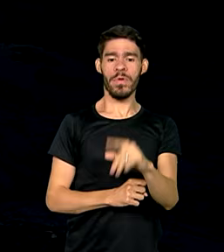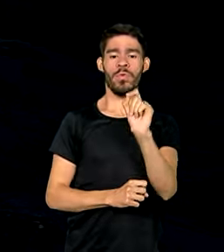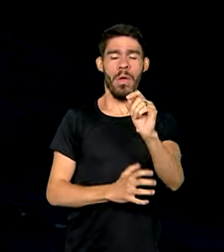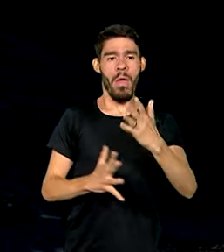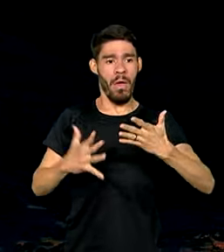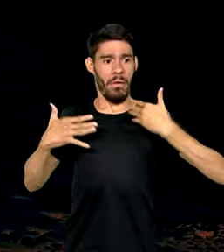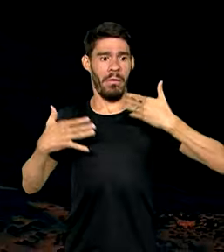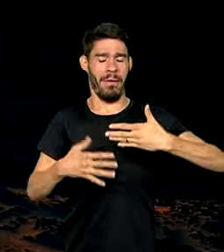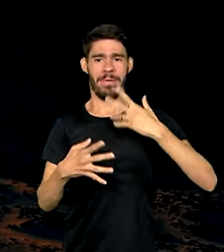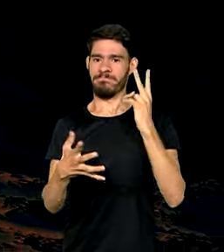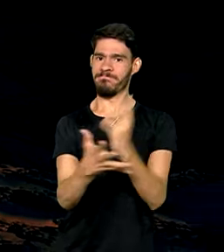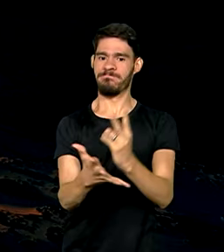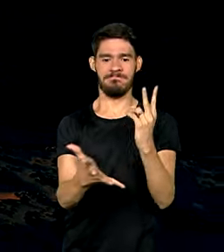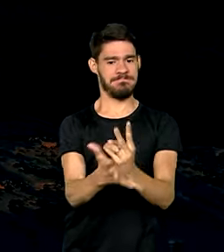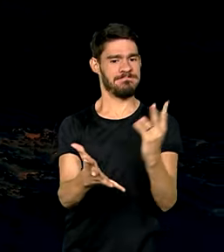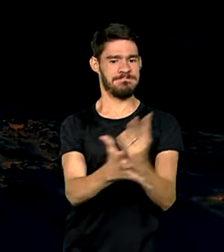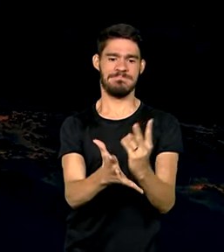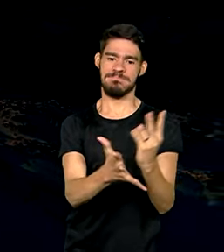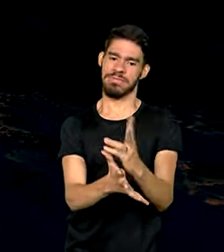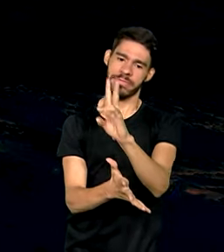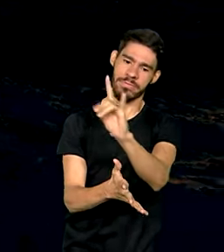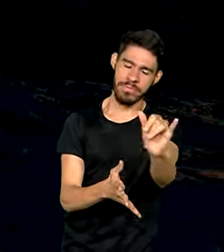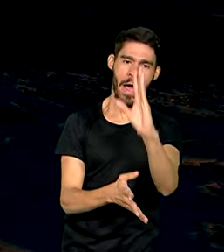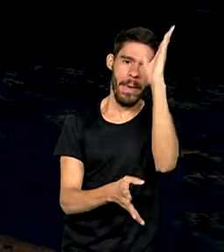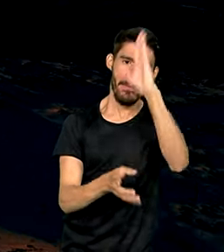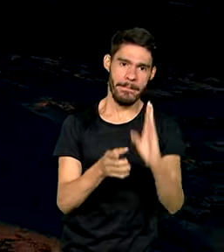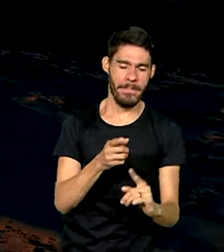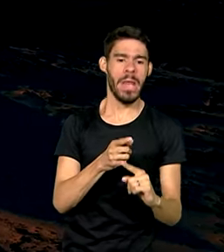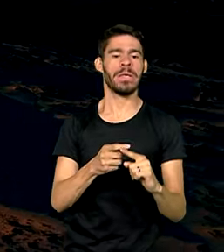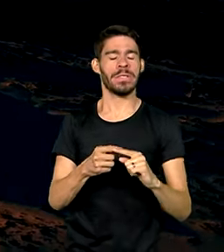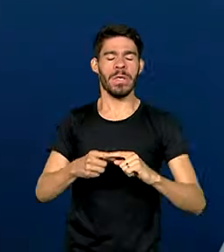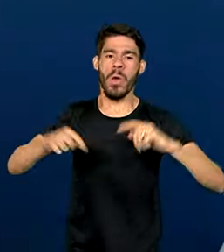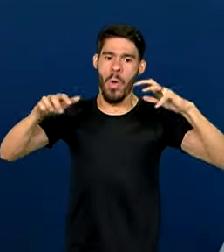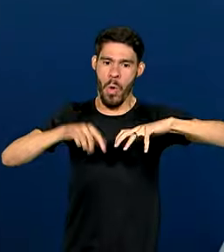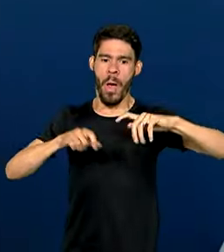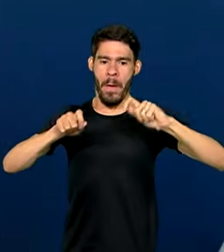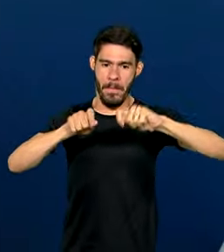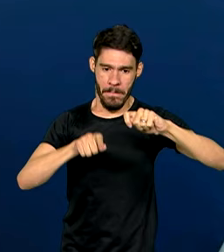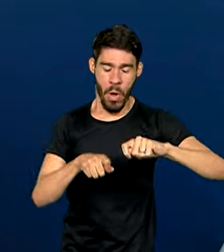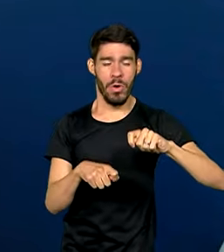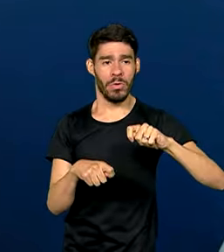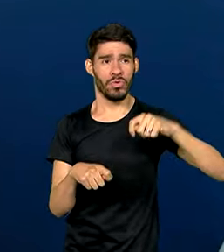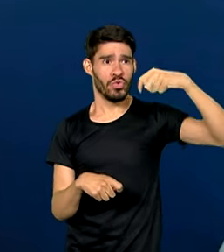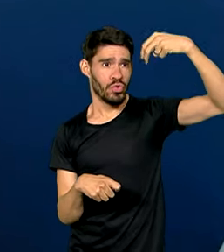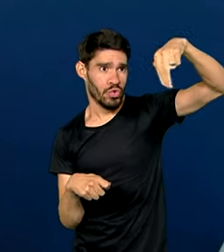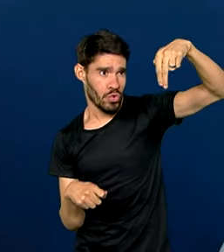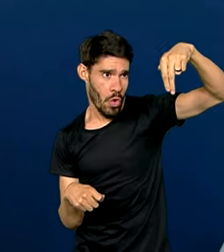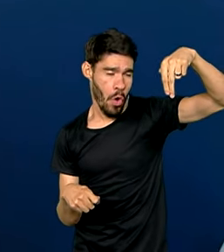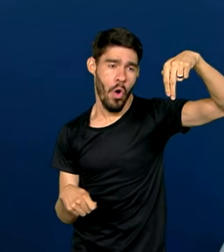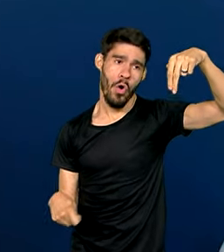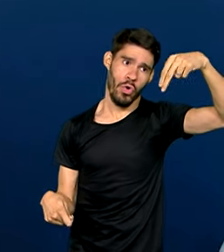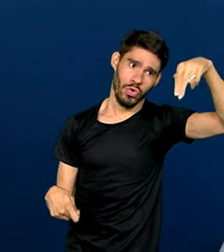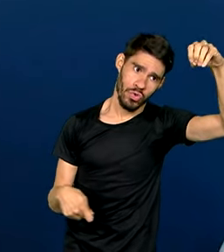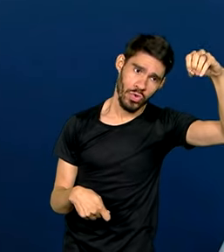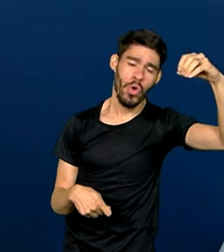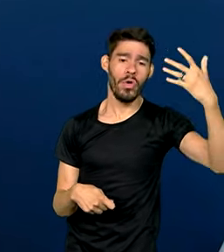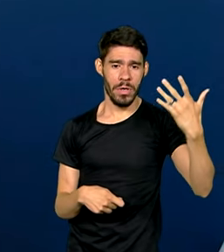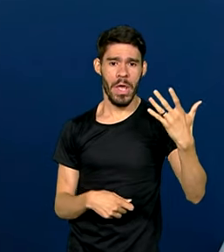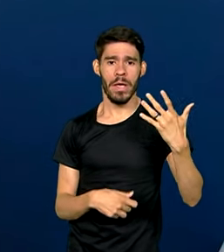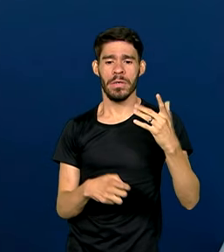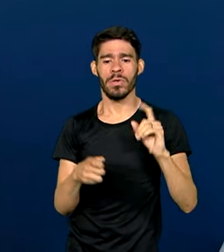calorão vai persistir e o Brasil pode esperar por mais chuvas. Para a região norte e nordeste,